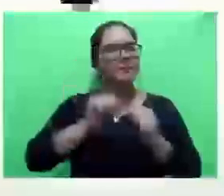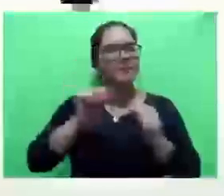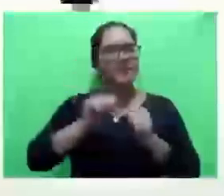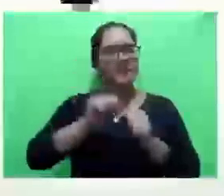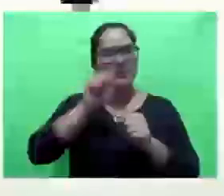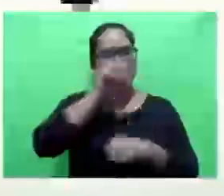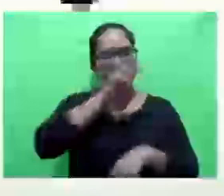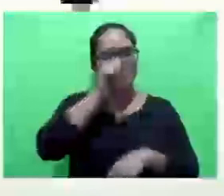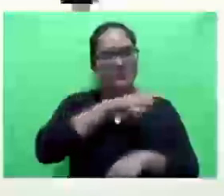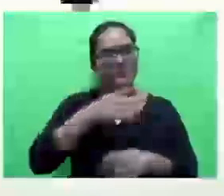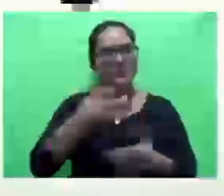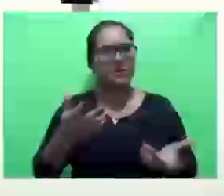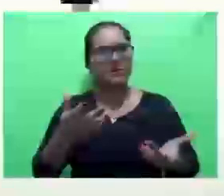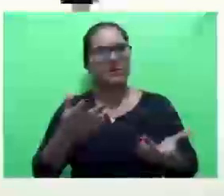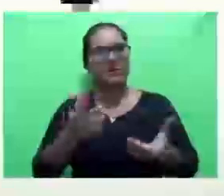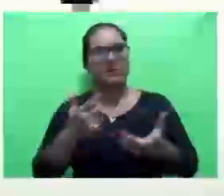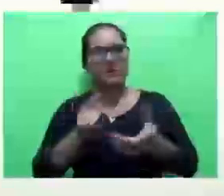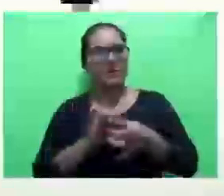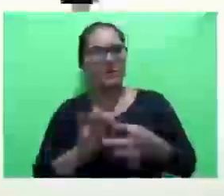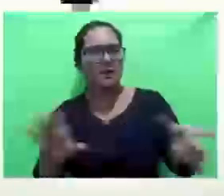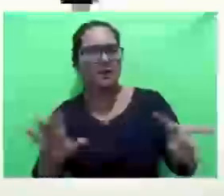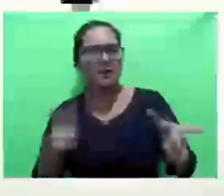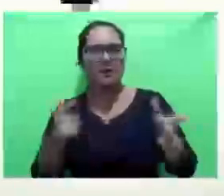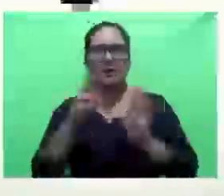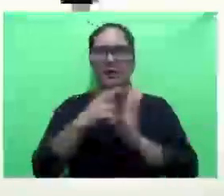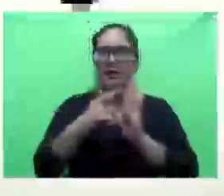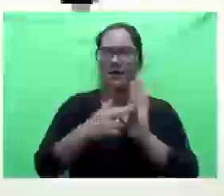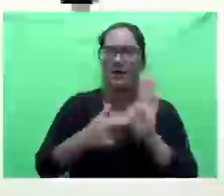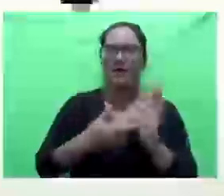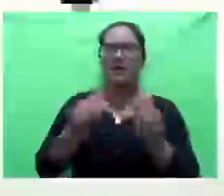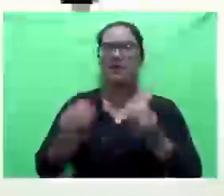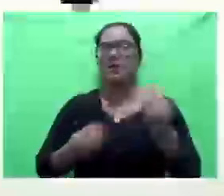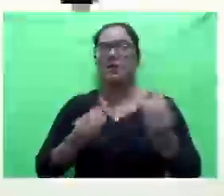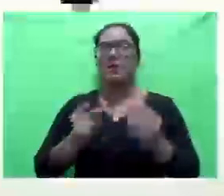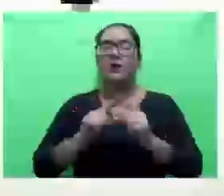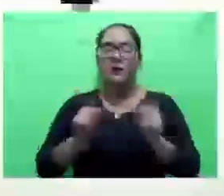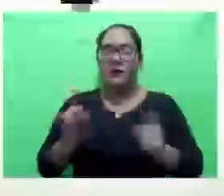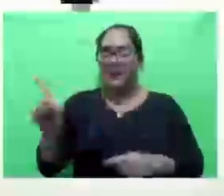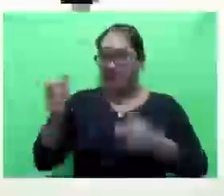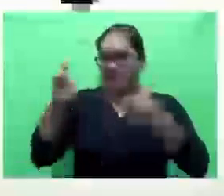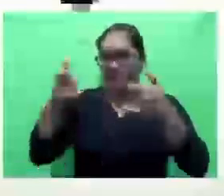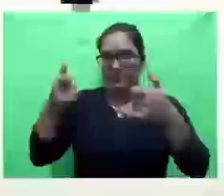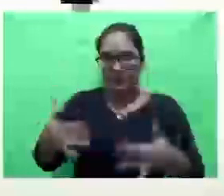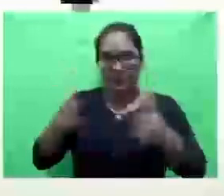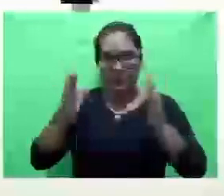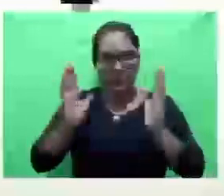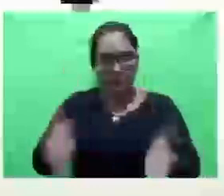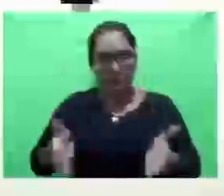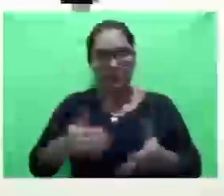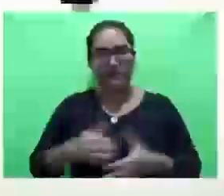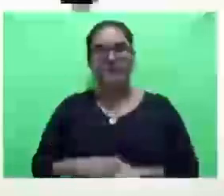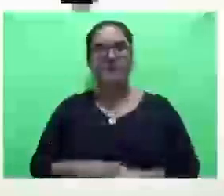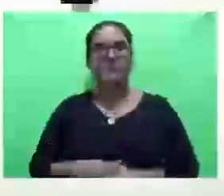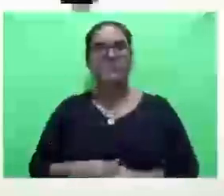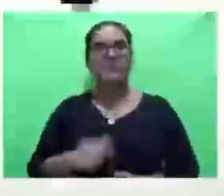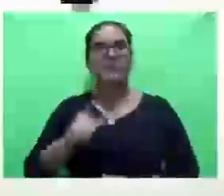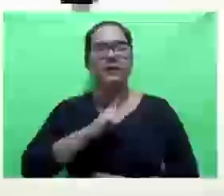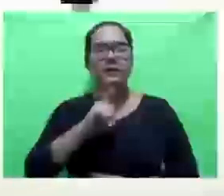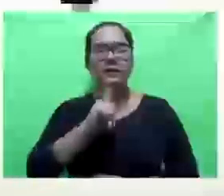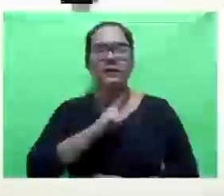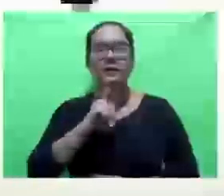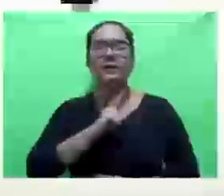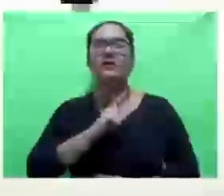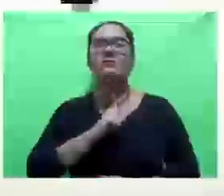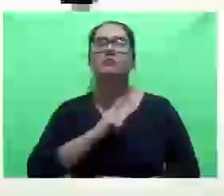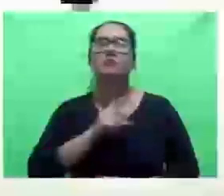ordem, sem regras, e, como a Exª falou, na questão de quem vai e não